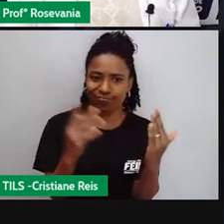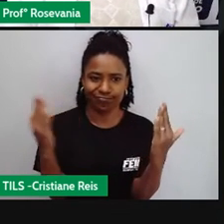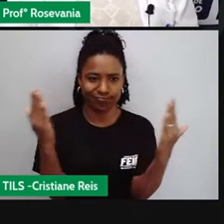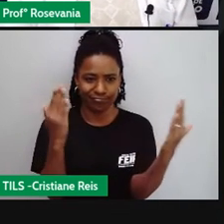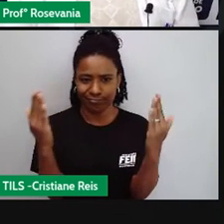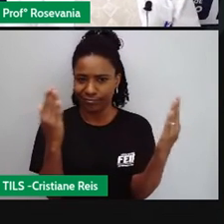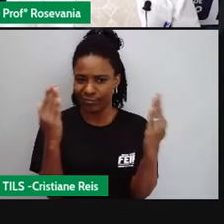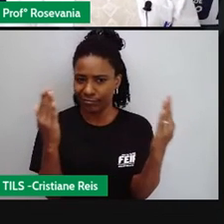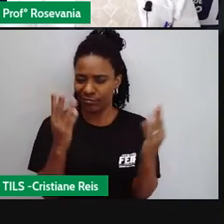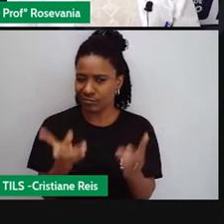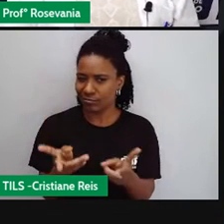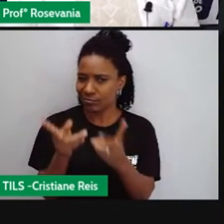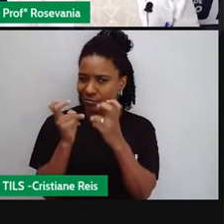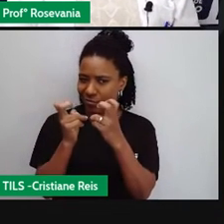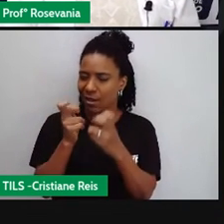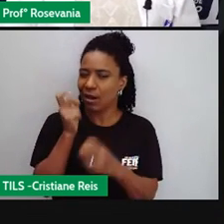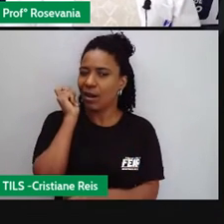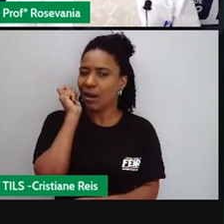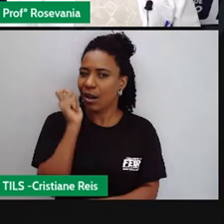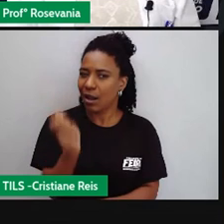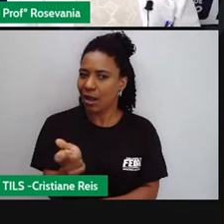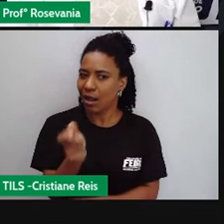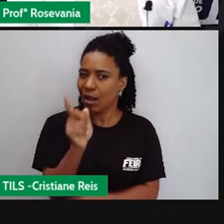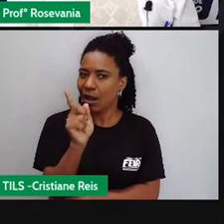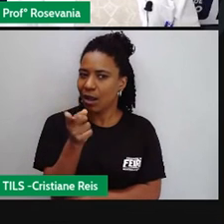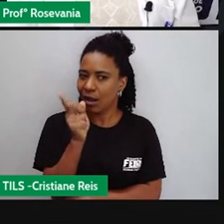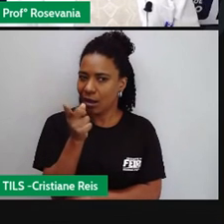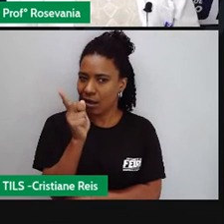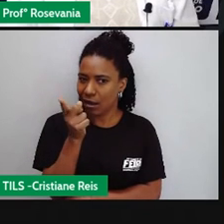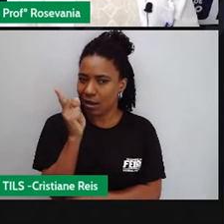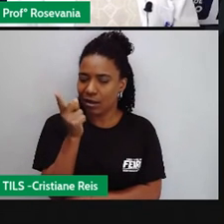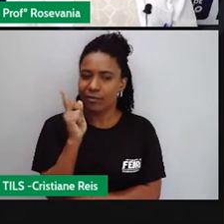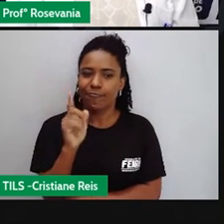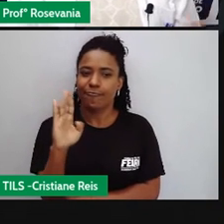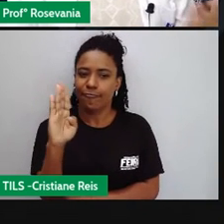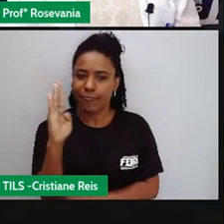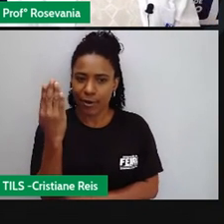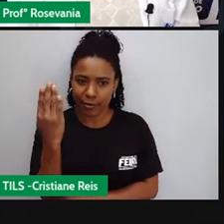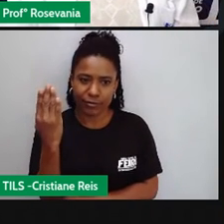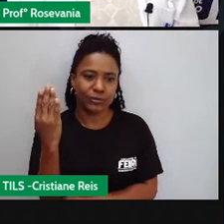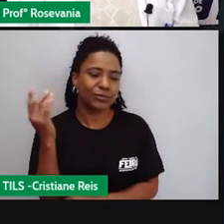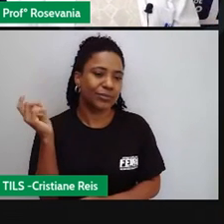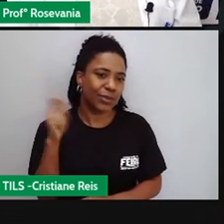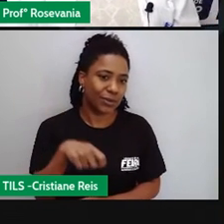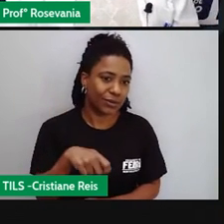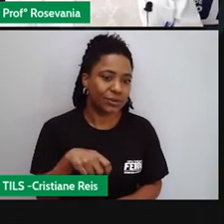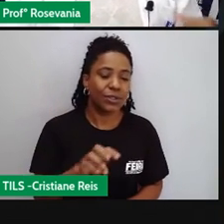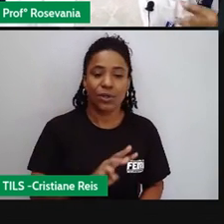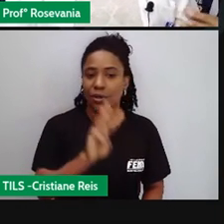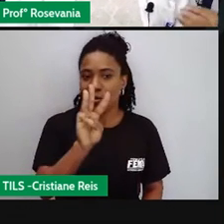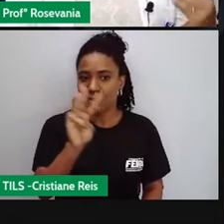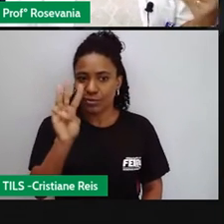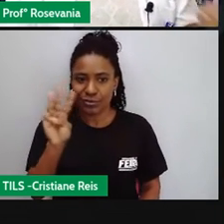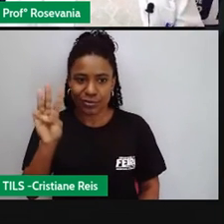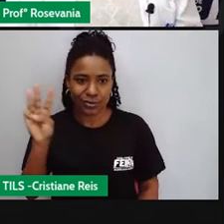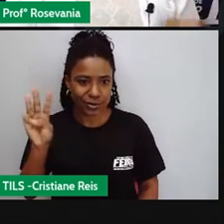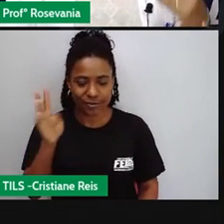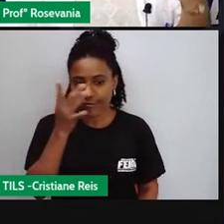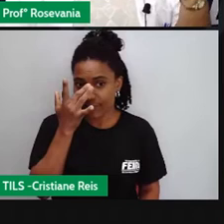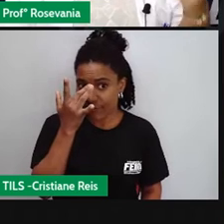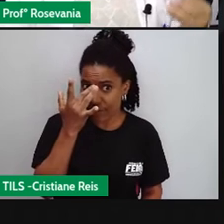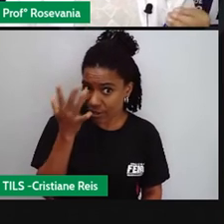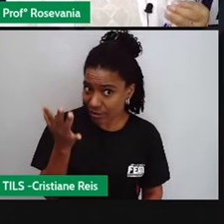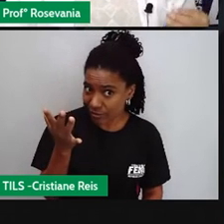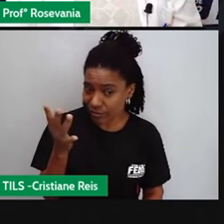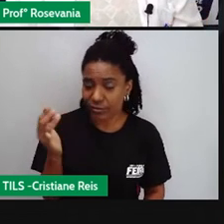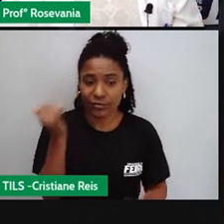coisinha ali que você pode observar. A usabilidade é fácil, você chegar lá e usar aquele site, as informações, elas